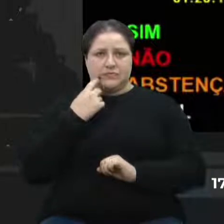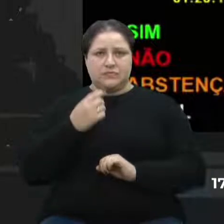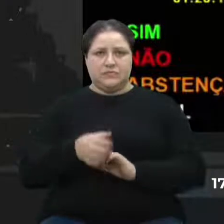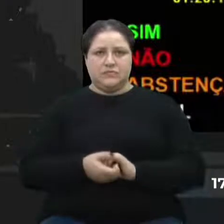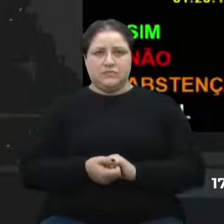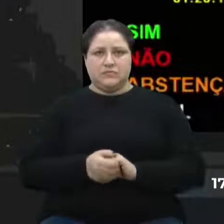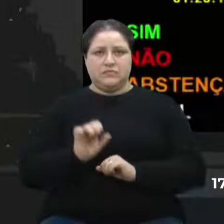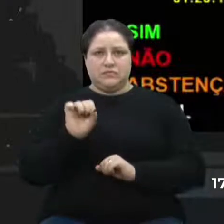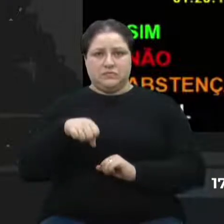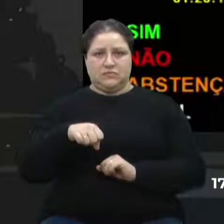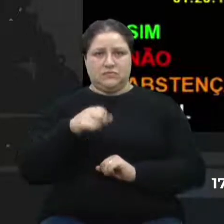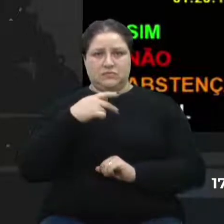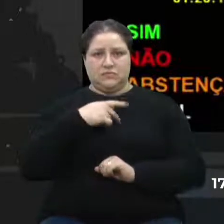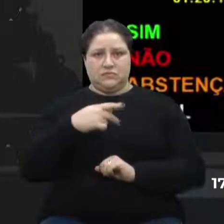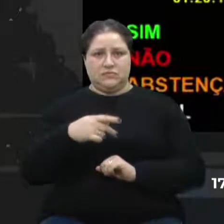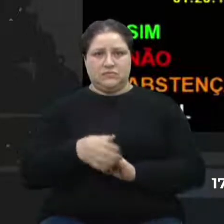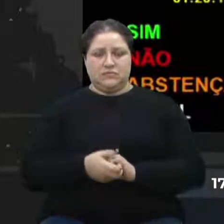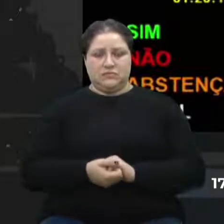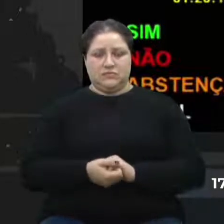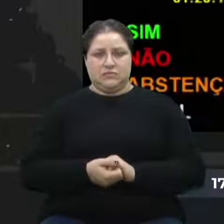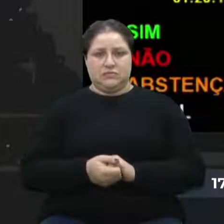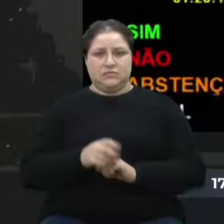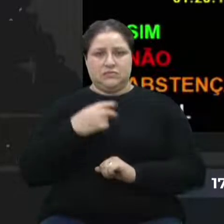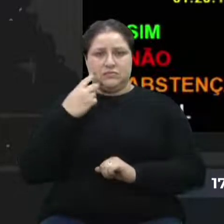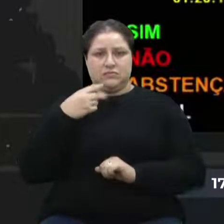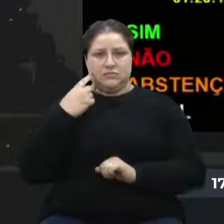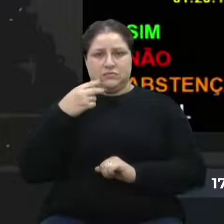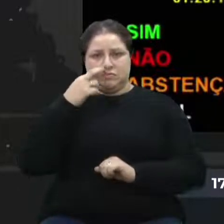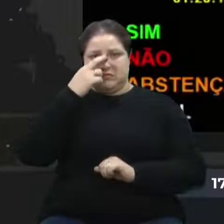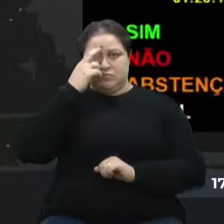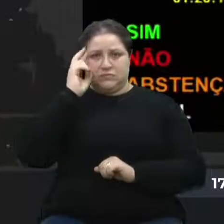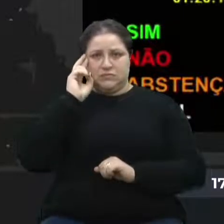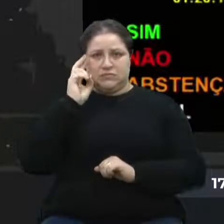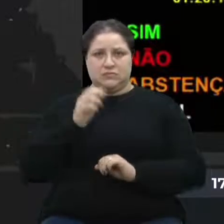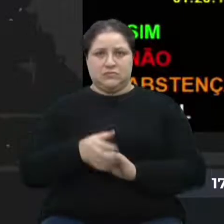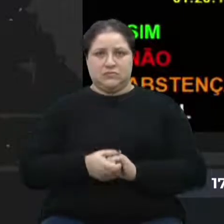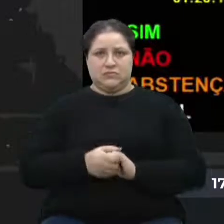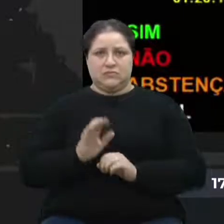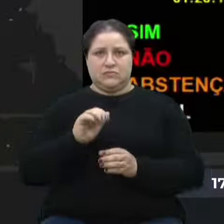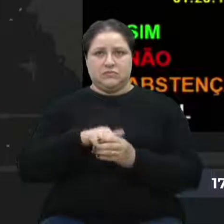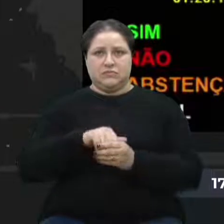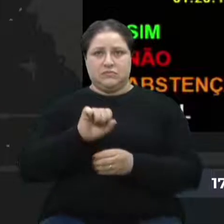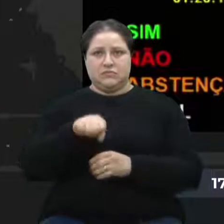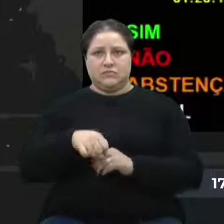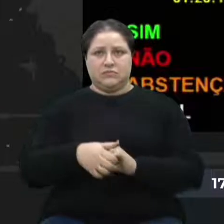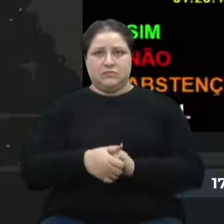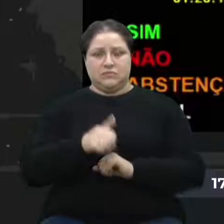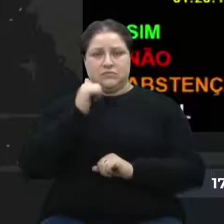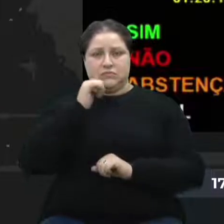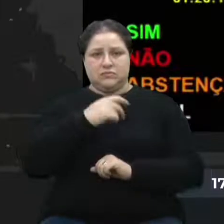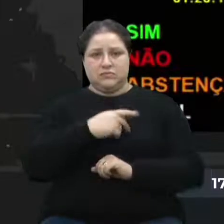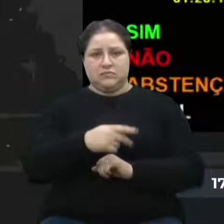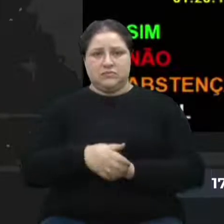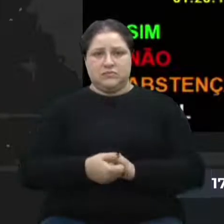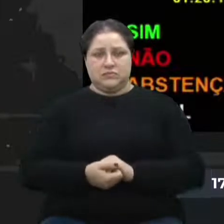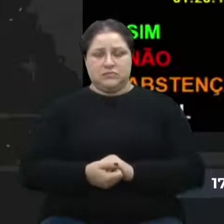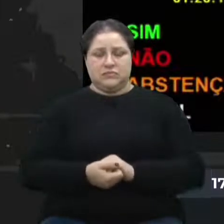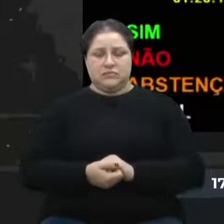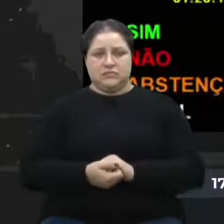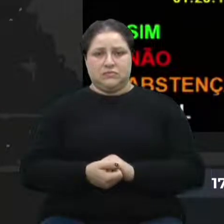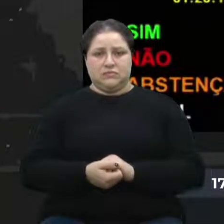Sim, presidente. Vereador Wagner vota sim. Vereador Rafael Bueno? Voto sim, presidenta. Vereador Rafael Bueno vota sim.